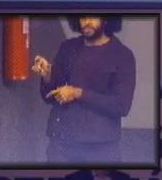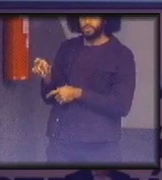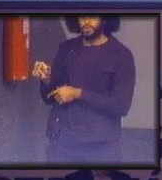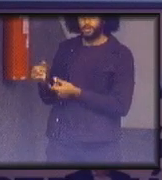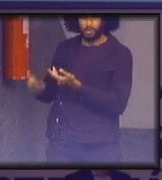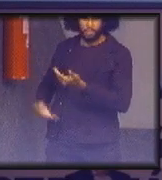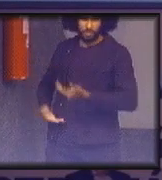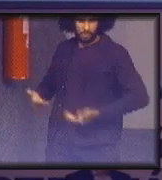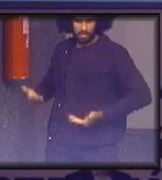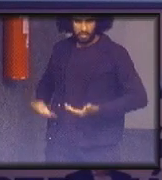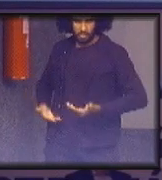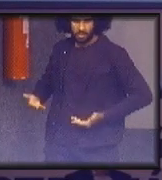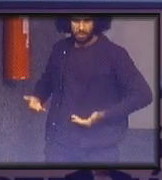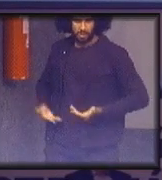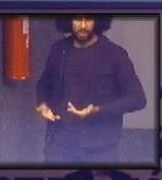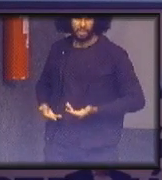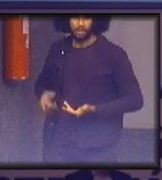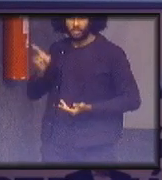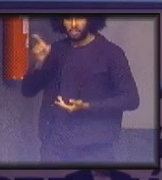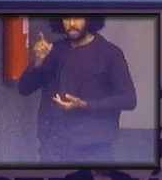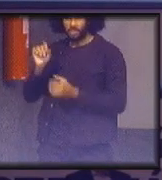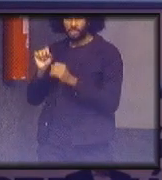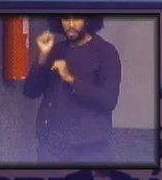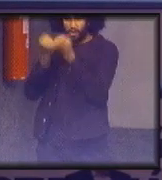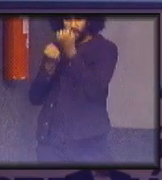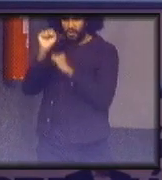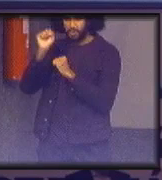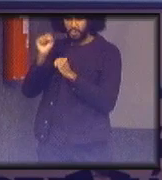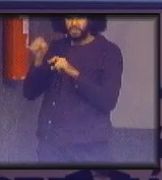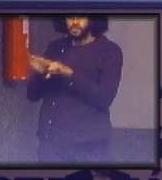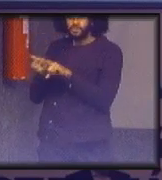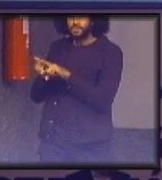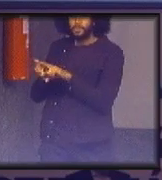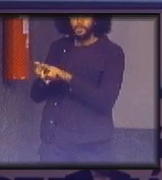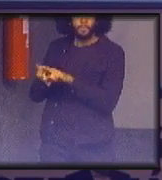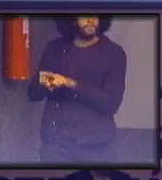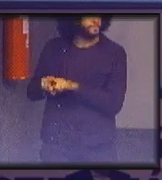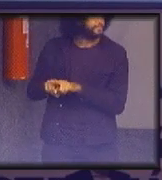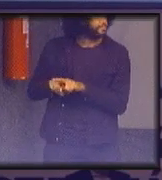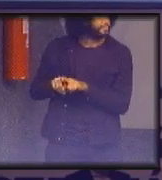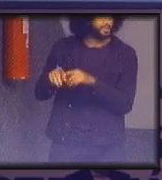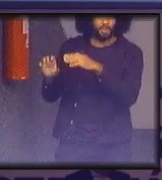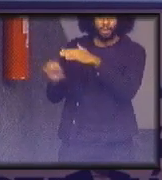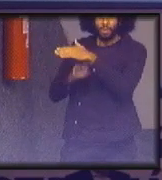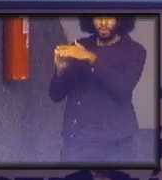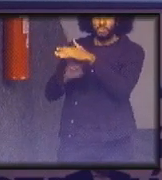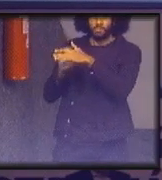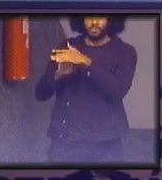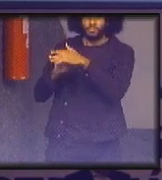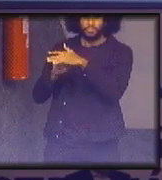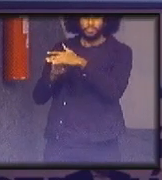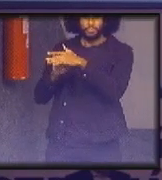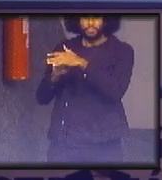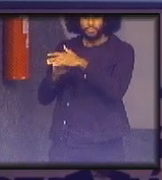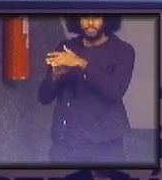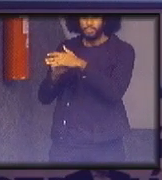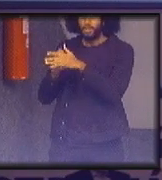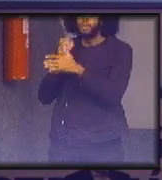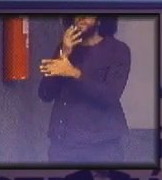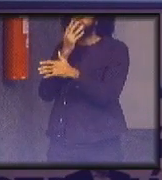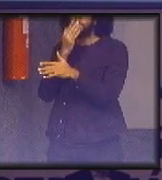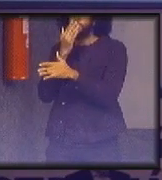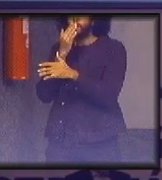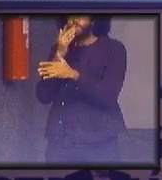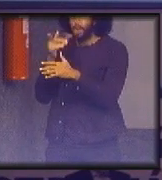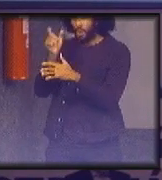passou a ser funcionário da montadora e passou a ser funcionário da empresa fornecedora de tinta quando ele está pintando